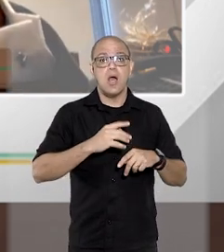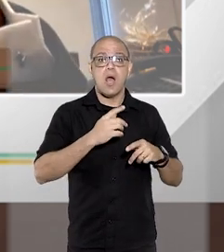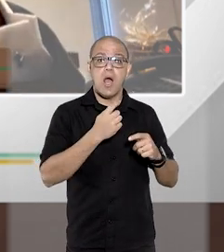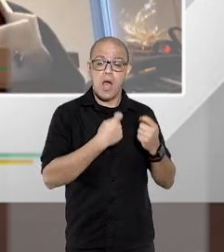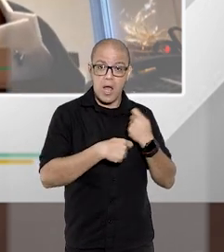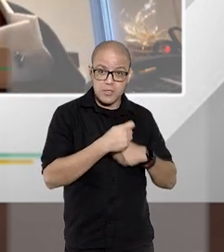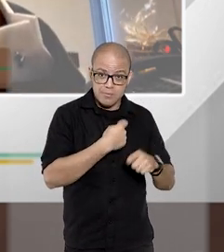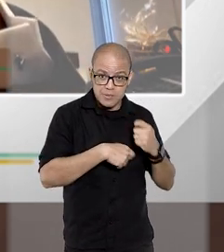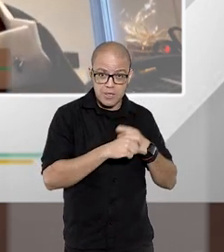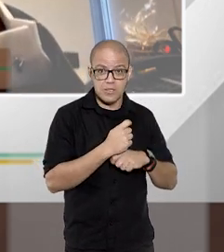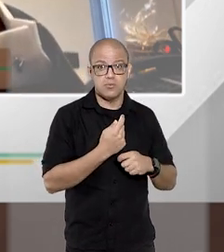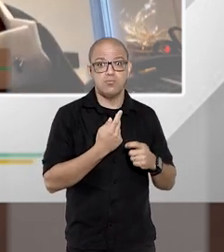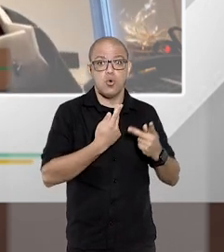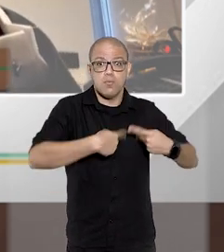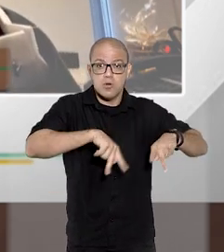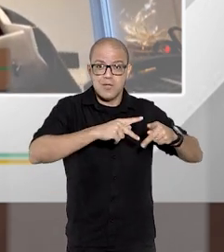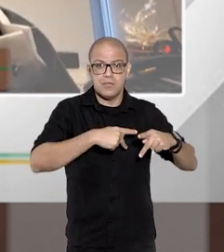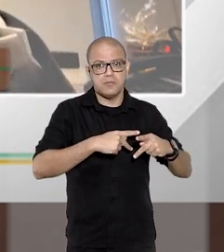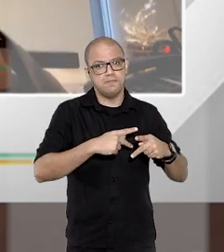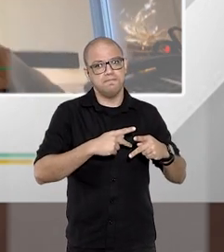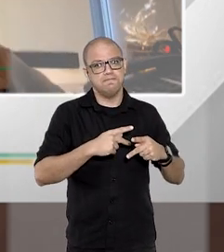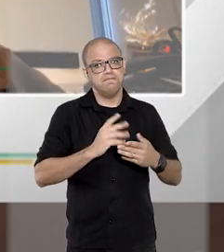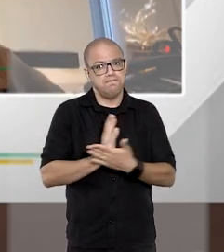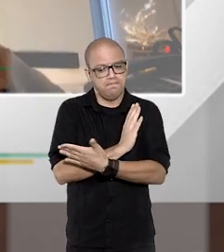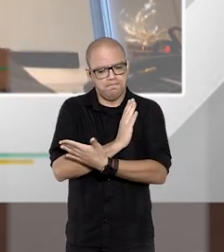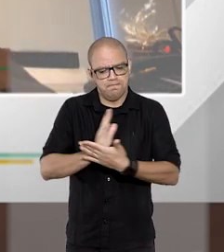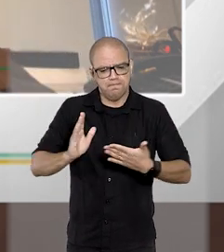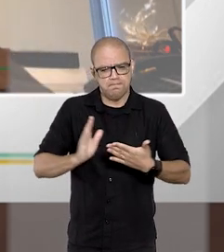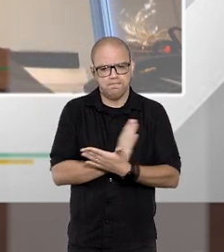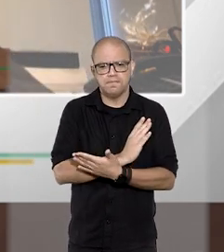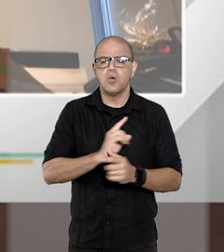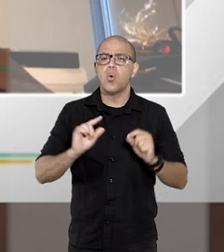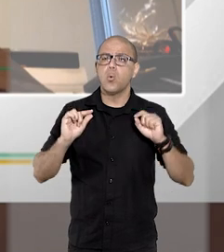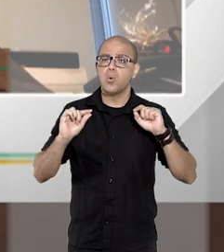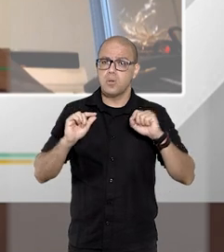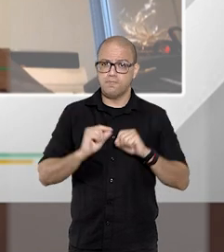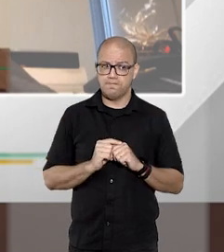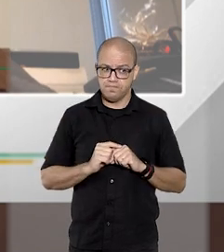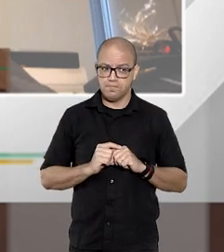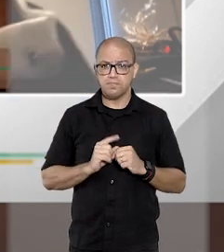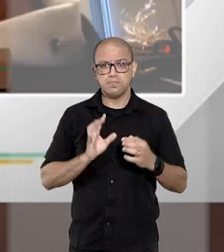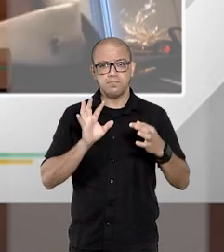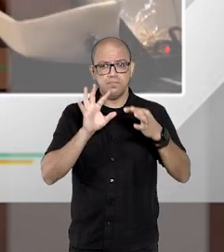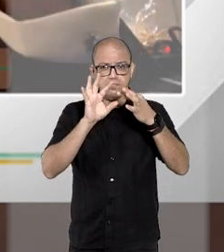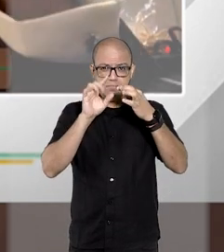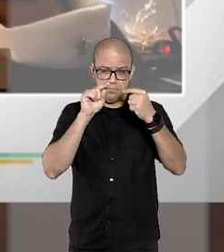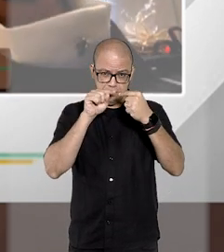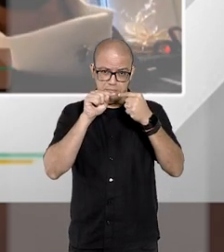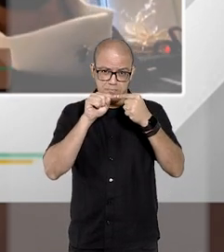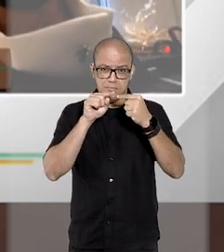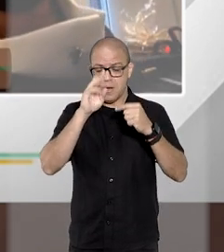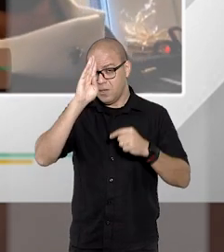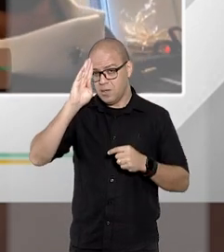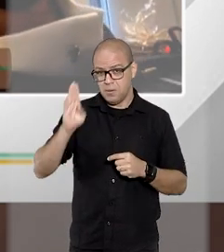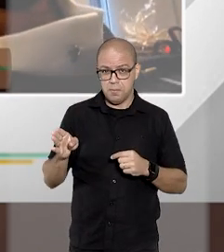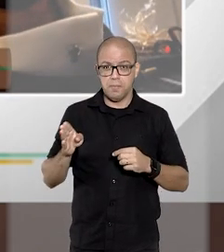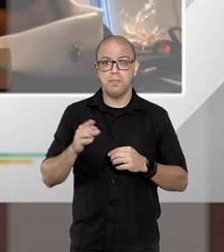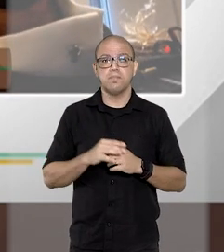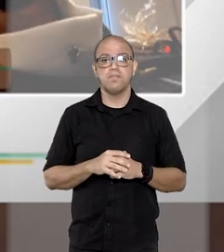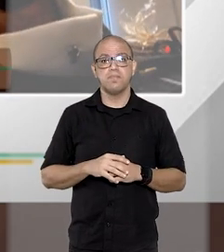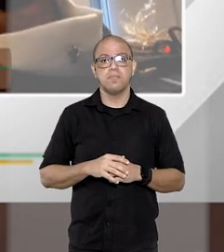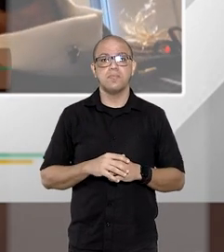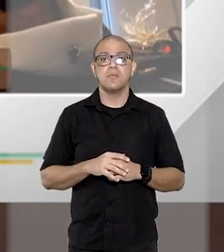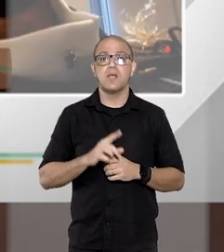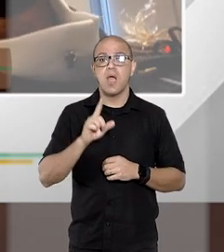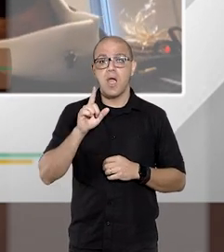o que é a administração pública indireta. Então, abrange a administração direta, a